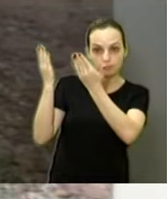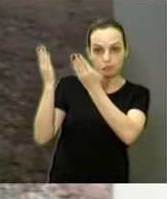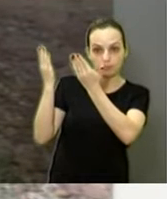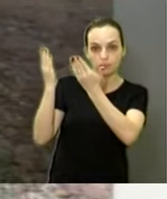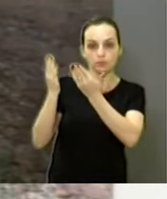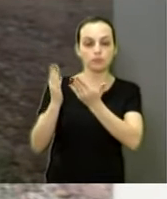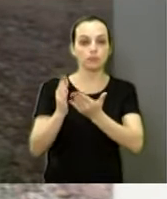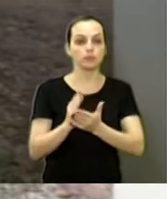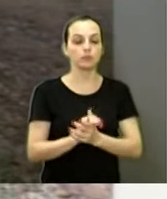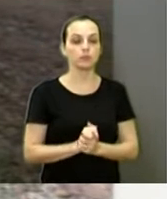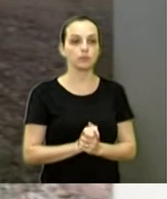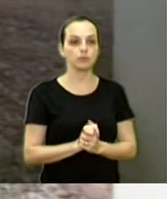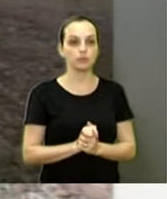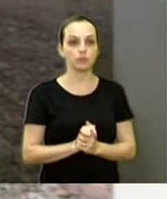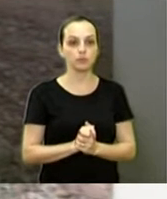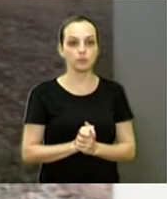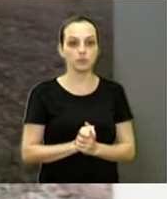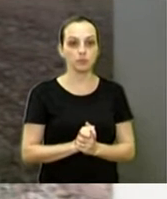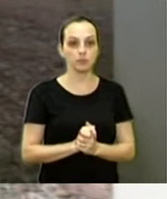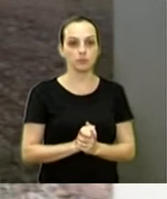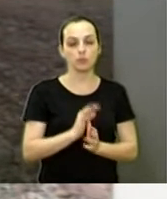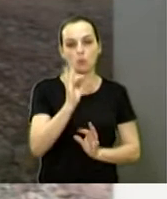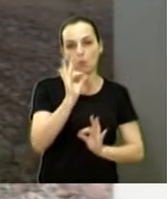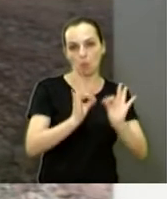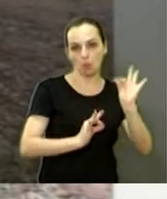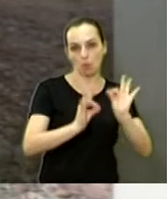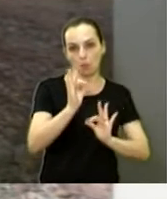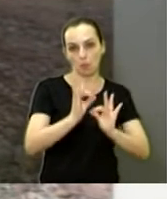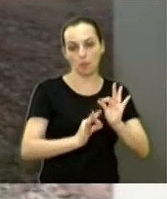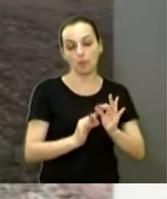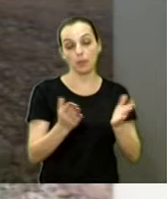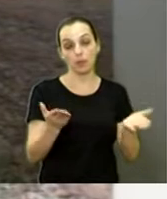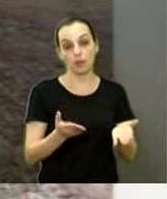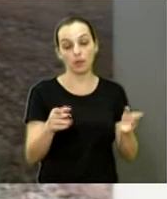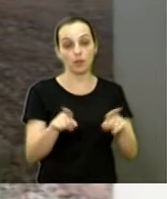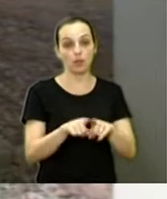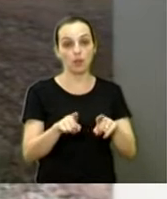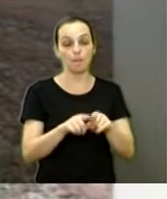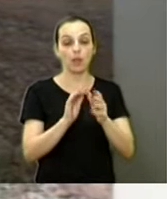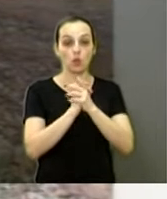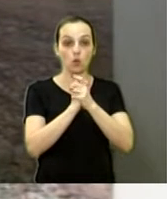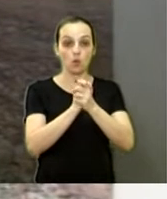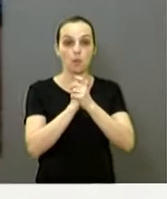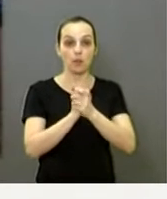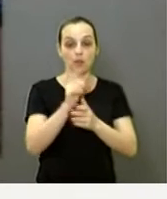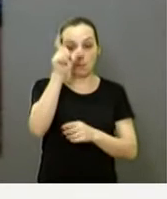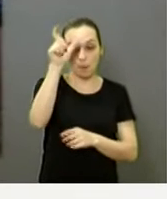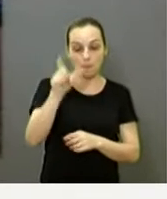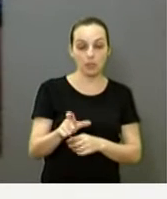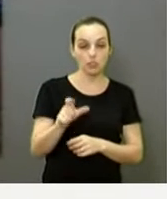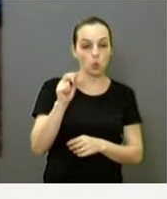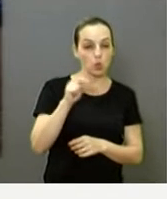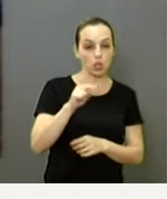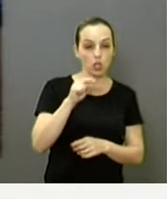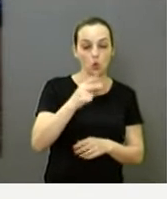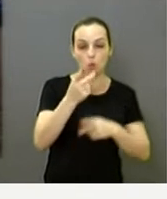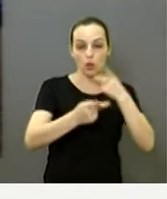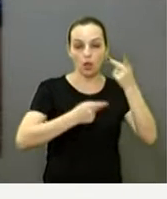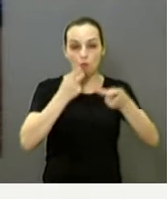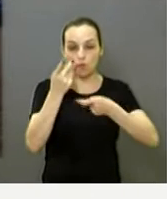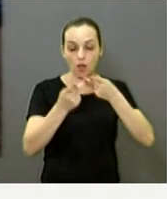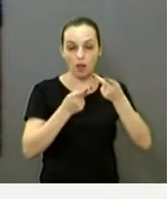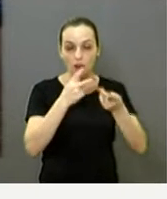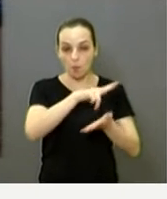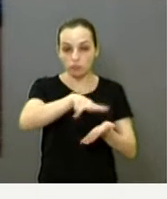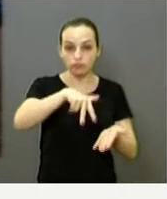Olha lá, foi feito. E eu quero cumprimentar aqui uma pessoa que nunca nós falamos aqui na mesa, aqui